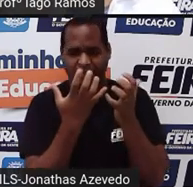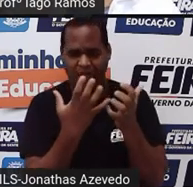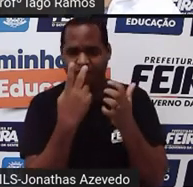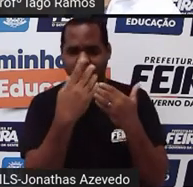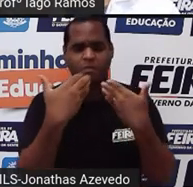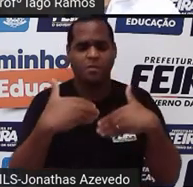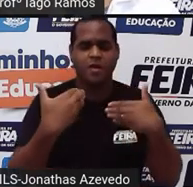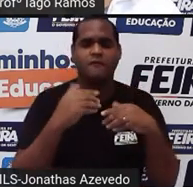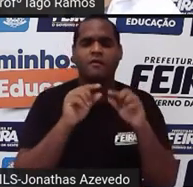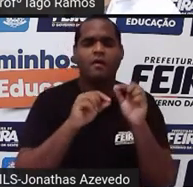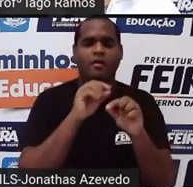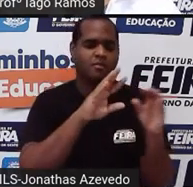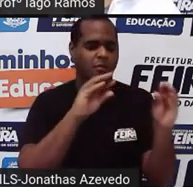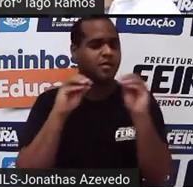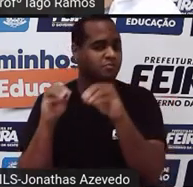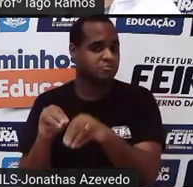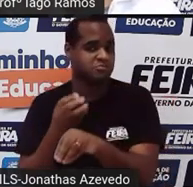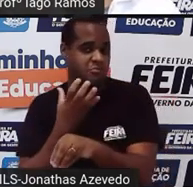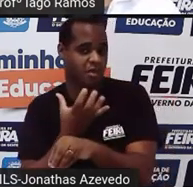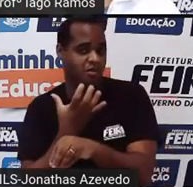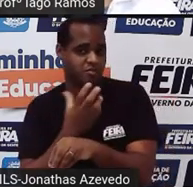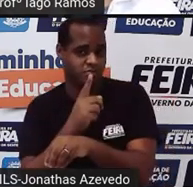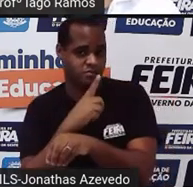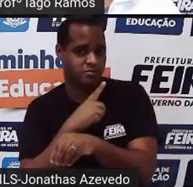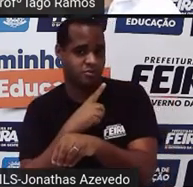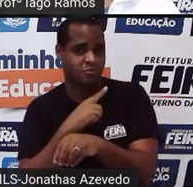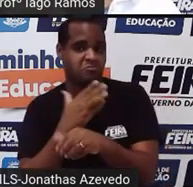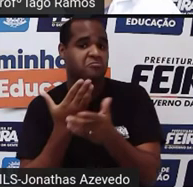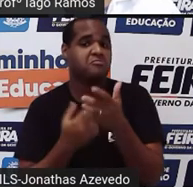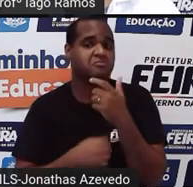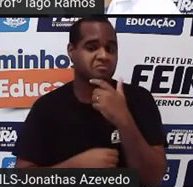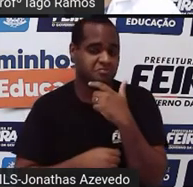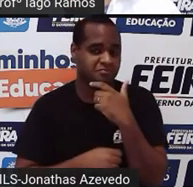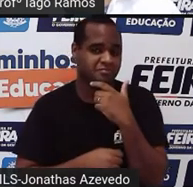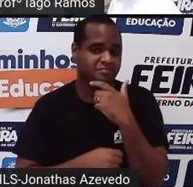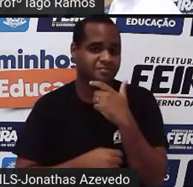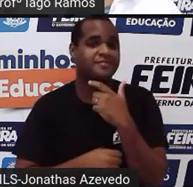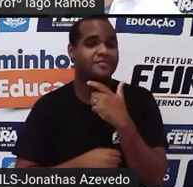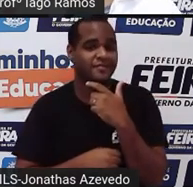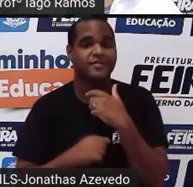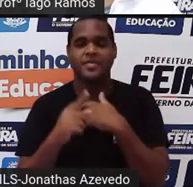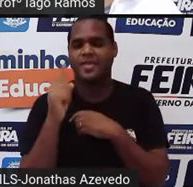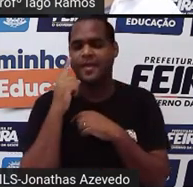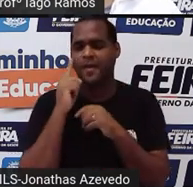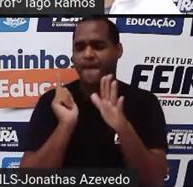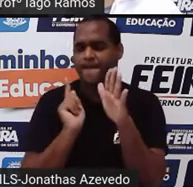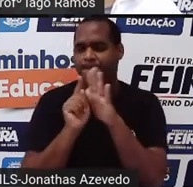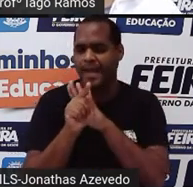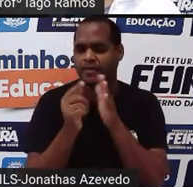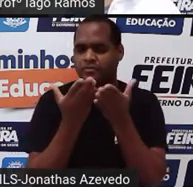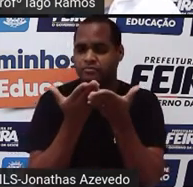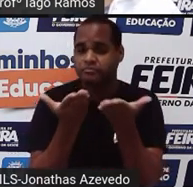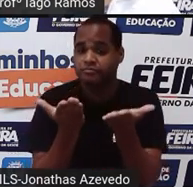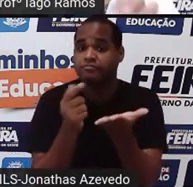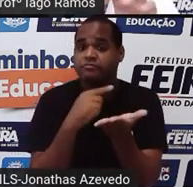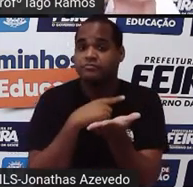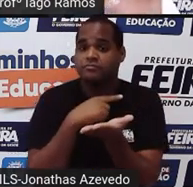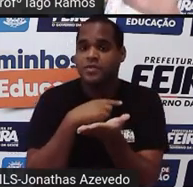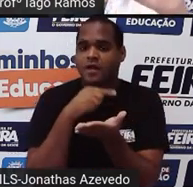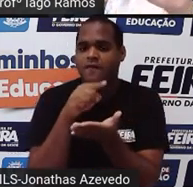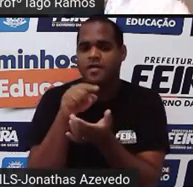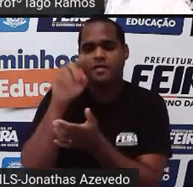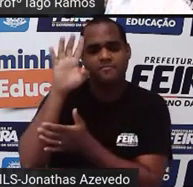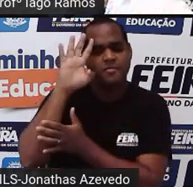conteúdo dessa aula você gostaria que caísse nessa prova? Porque quando eu te pergunto isso, para você